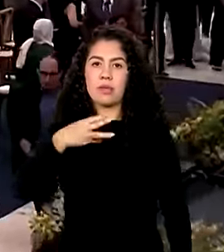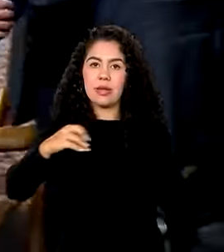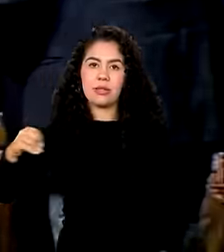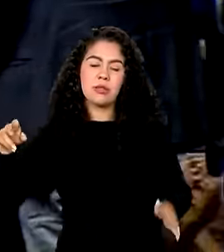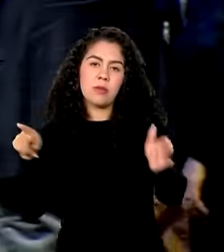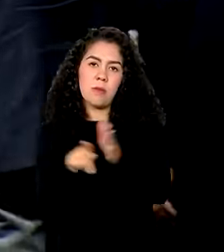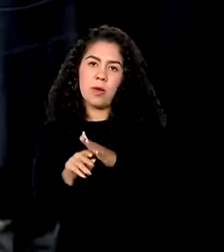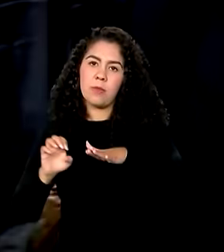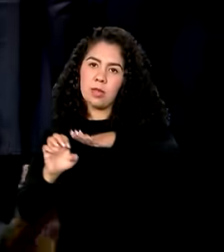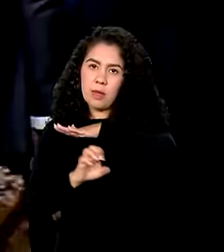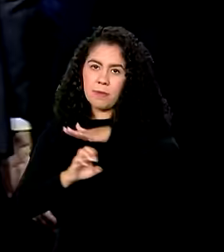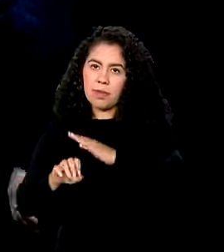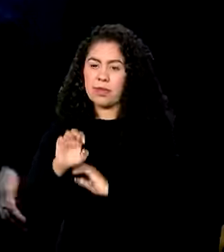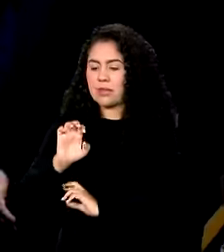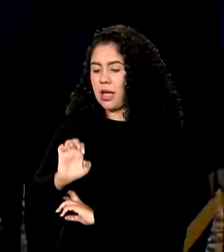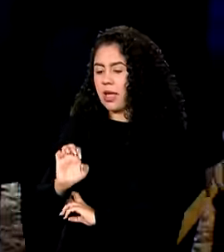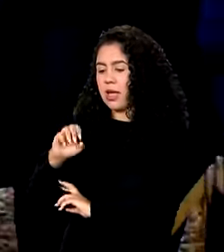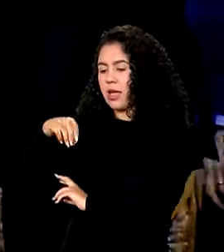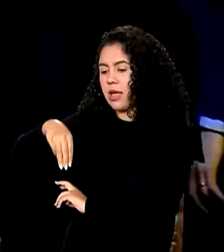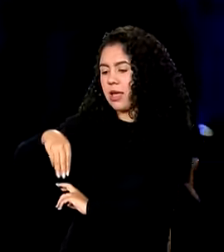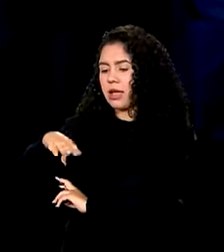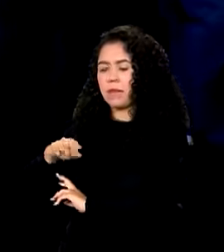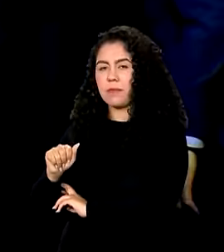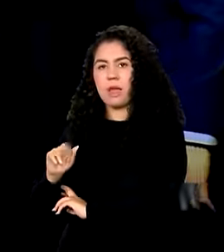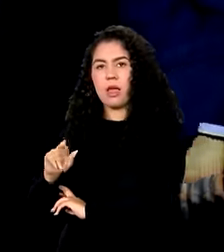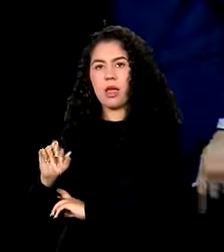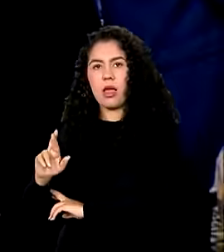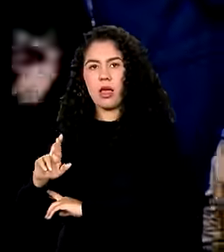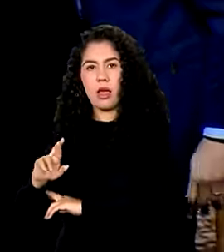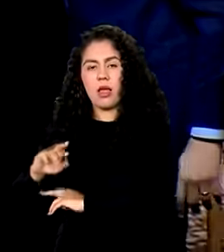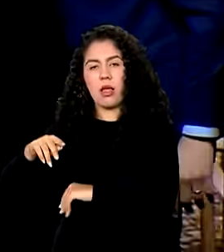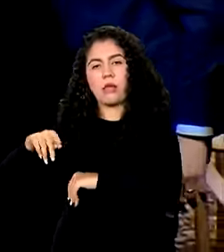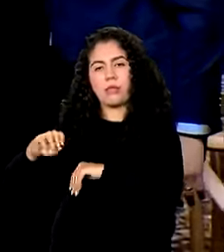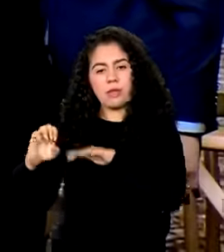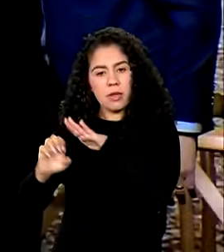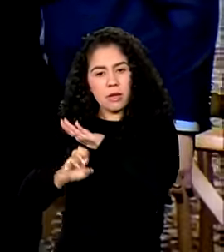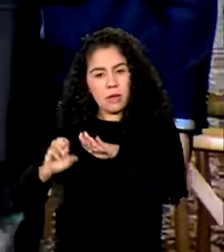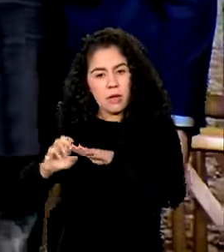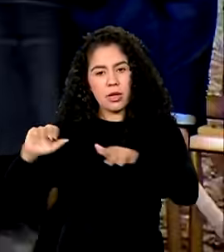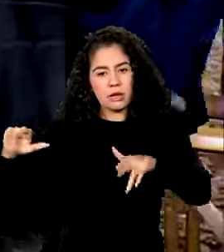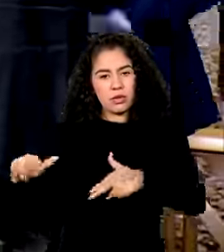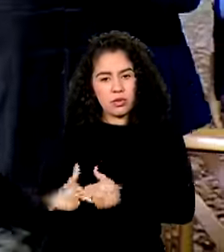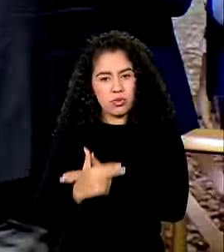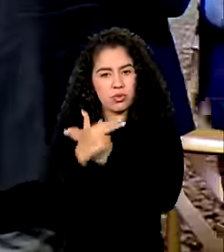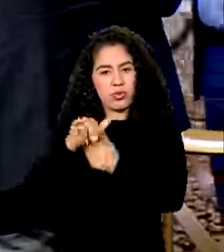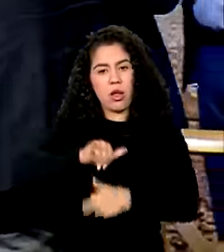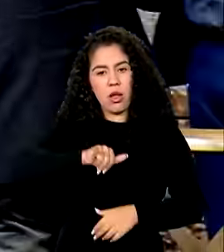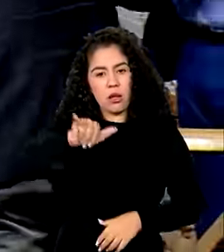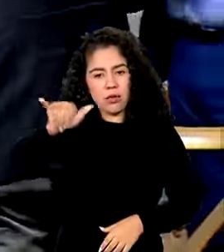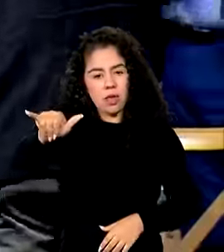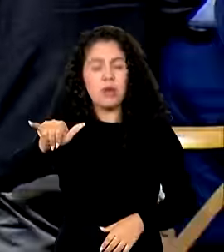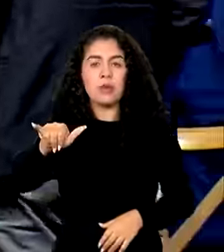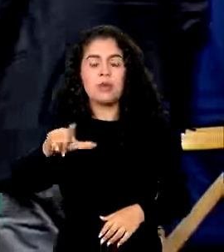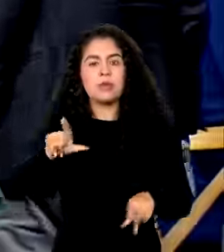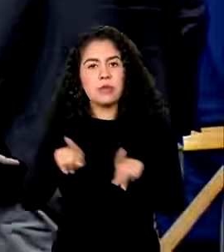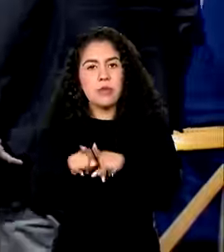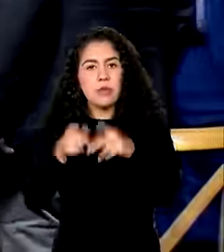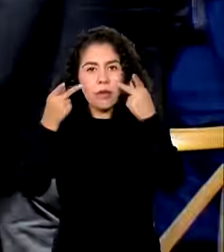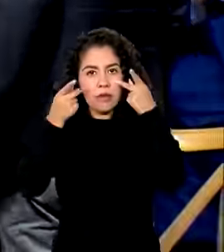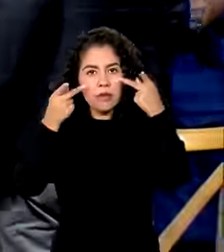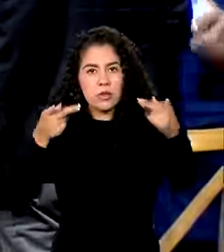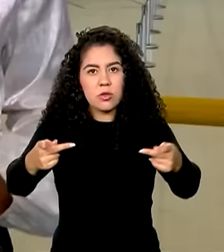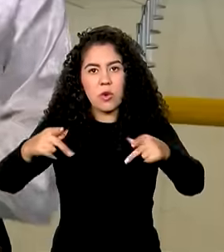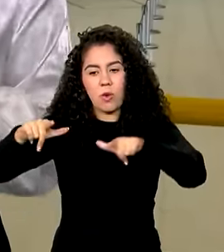Campos. Ele se reuniu com o diretor-presidente da empresa, Francisco Gomes Neto, e visitou as